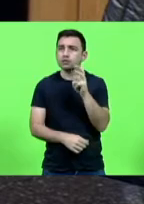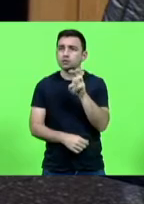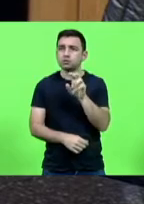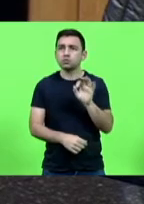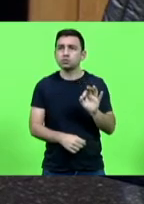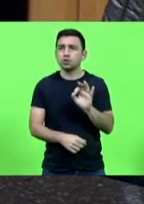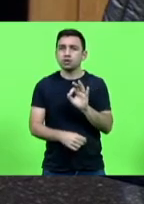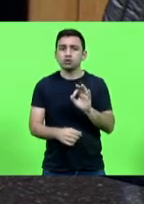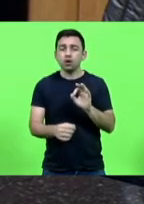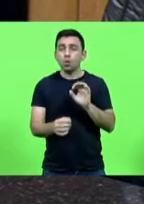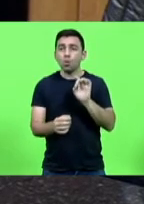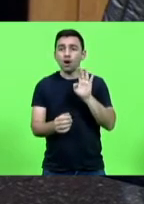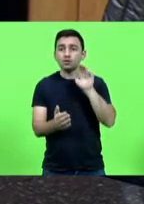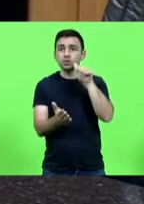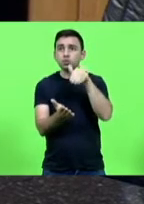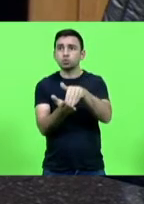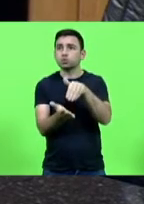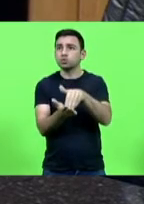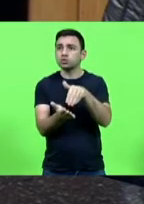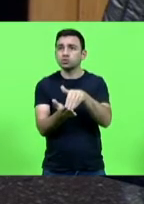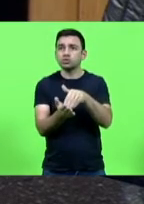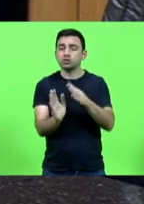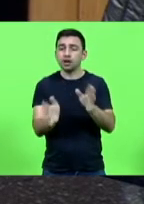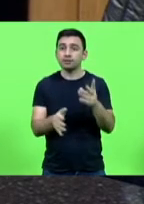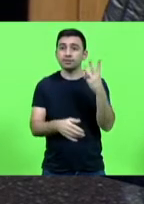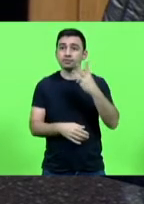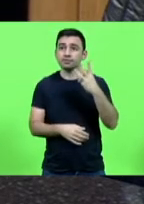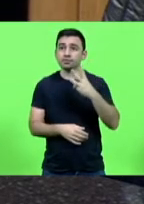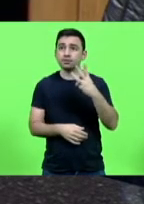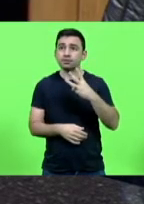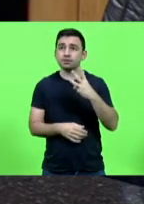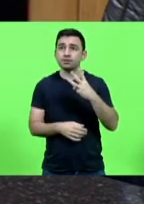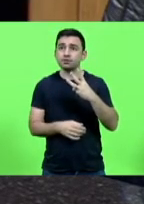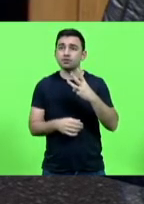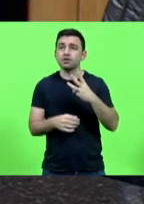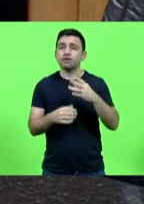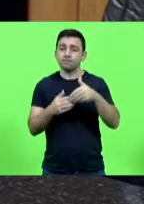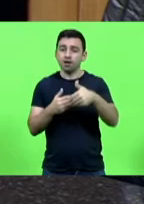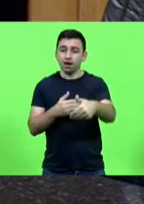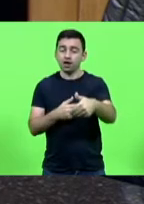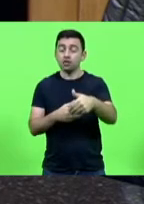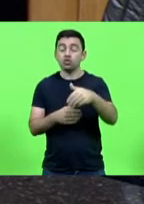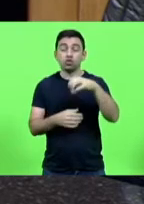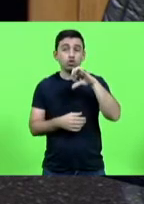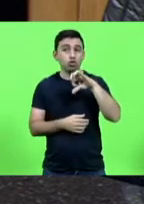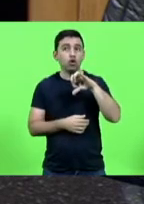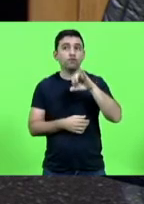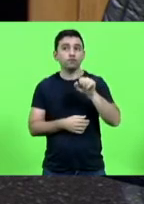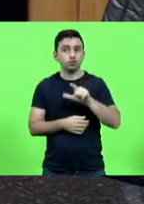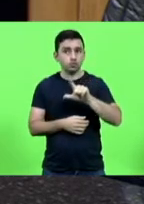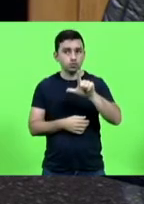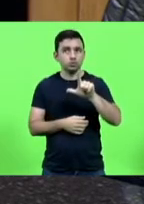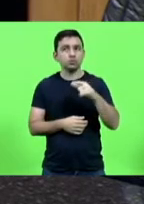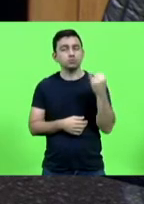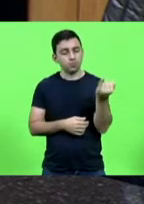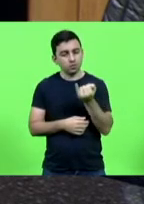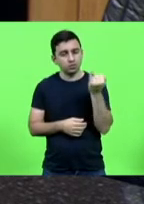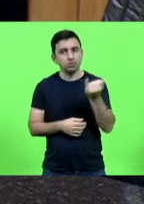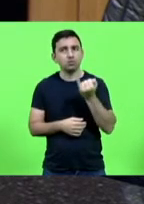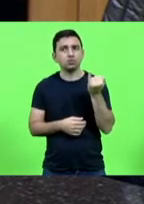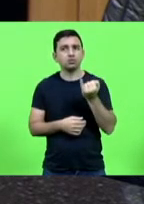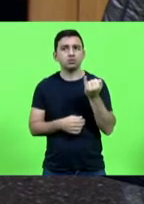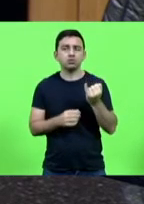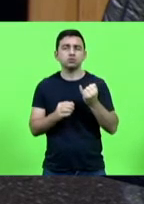final já está na terceira etapa e isso vai até 9 de julho portanto é importante que além